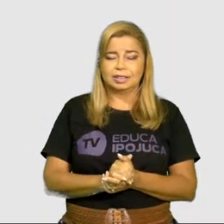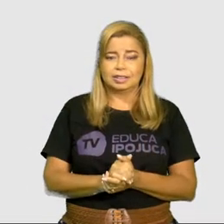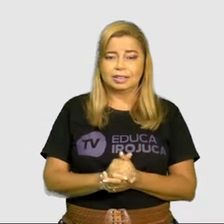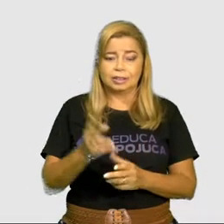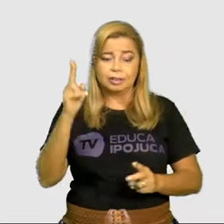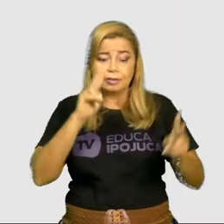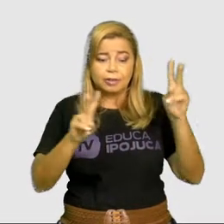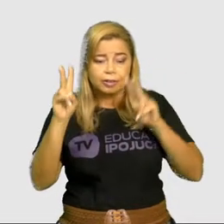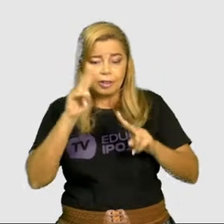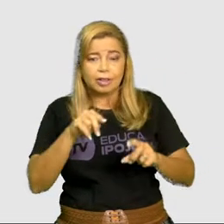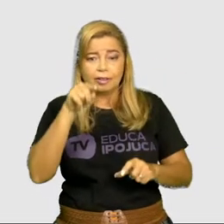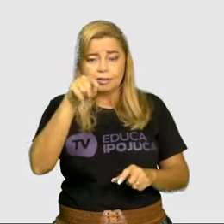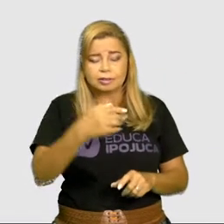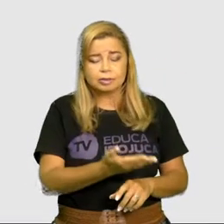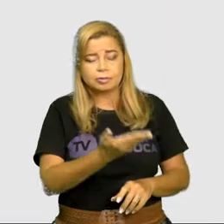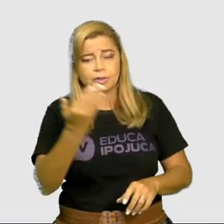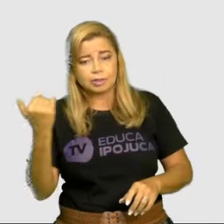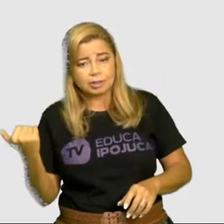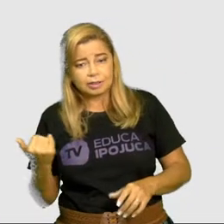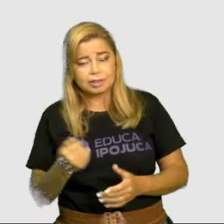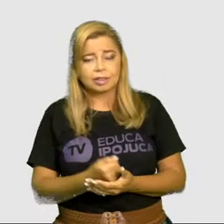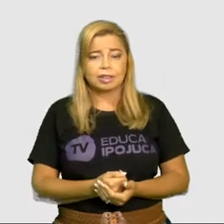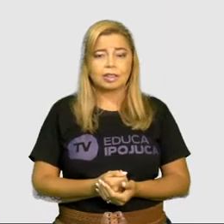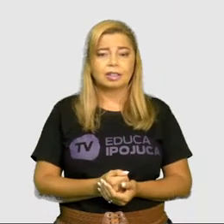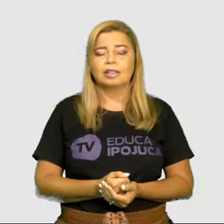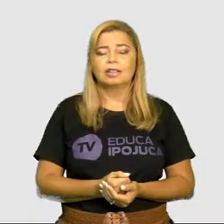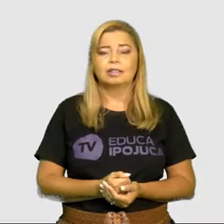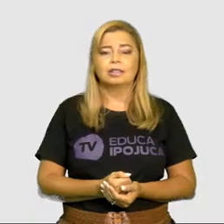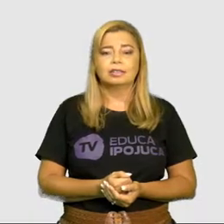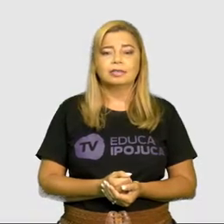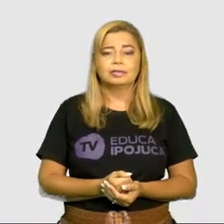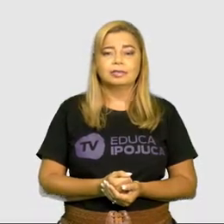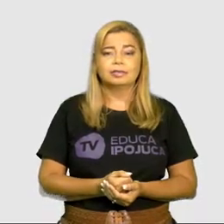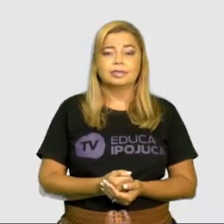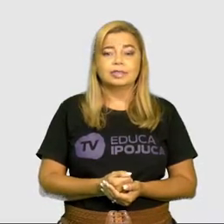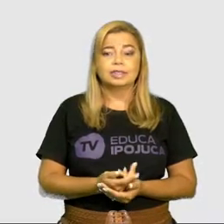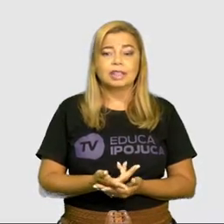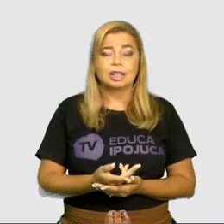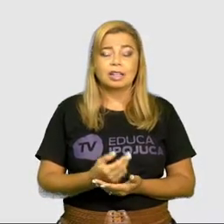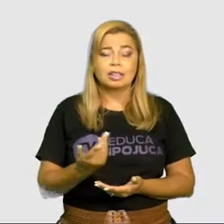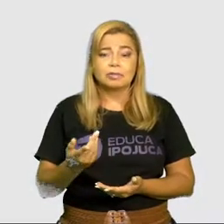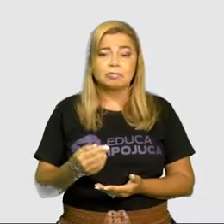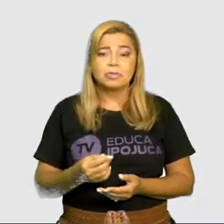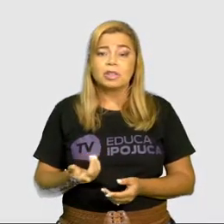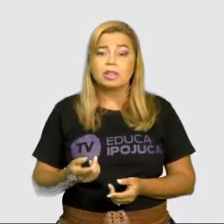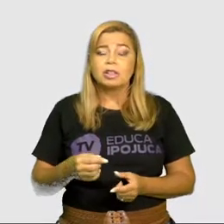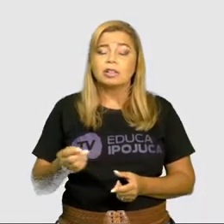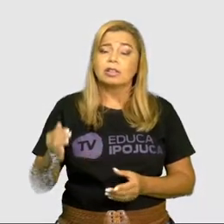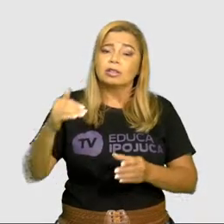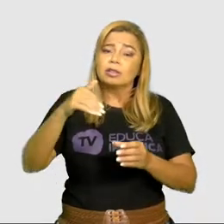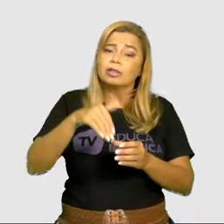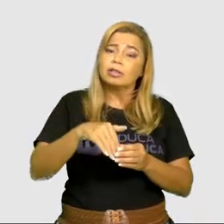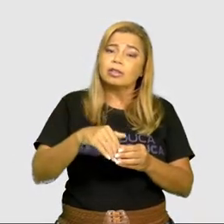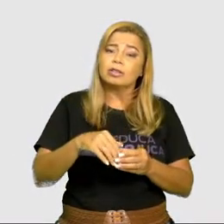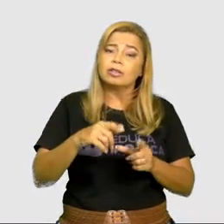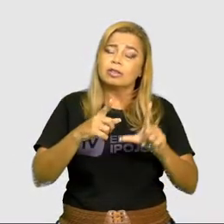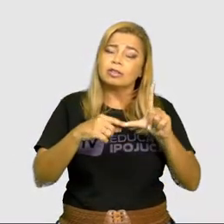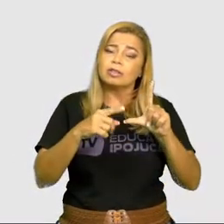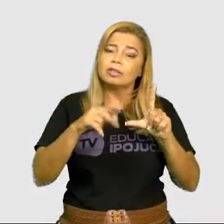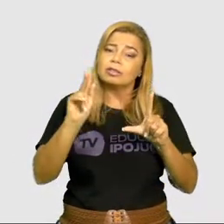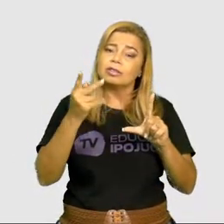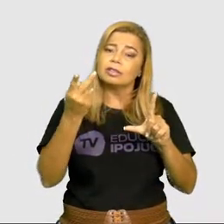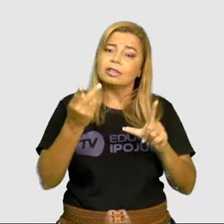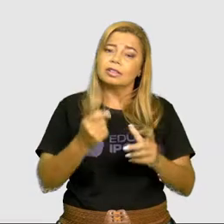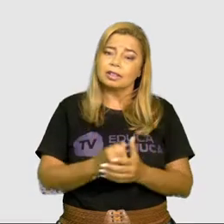vem para cá, aí na palavrinha cá, a gente introduziu um H. Aí o cá